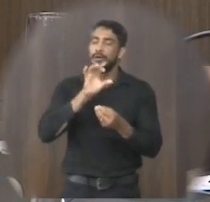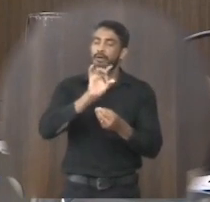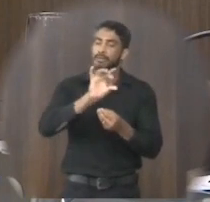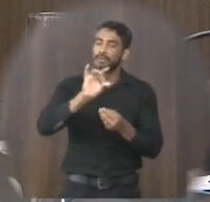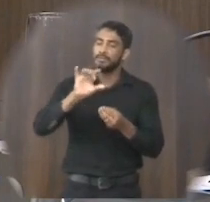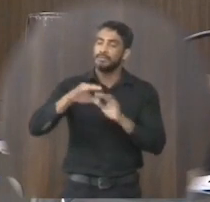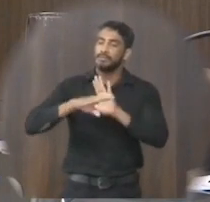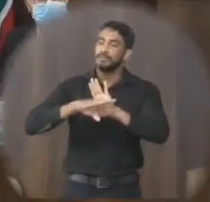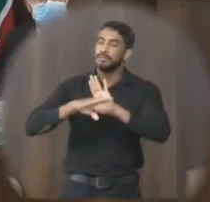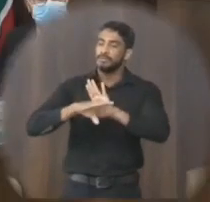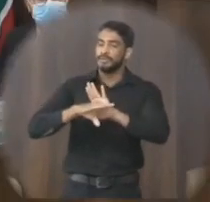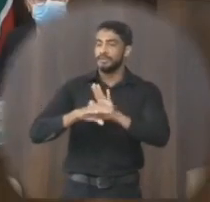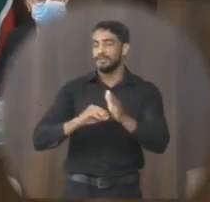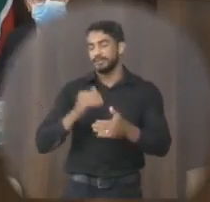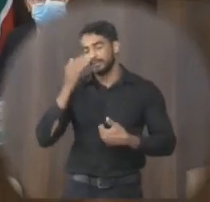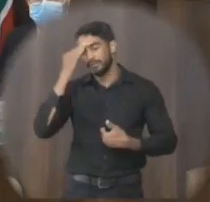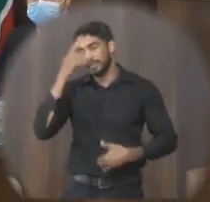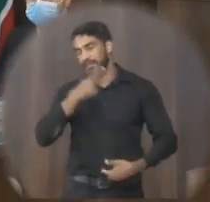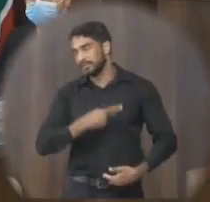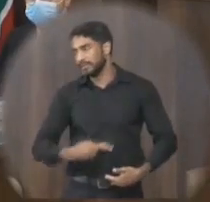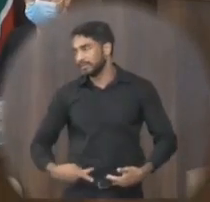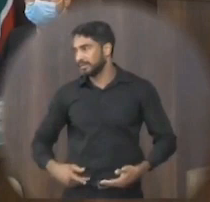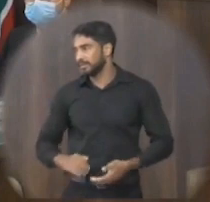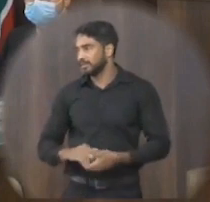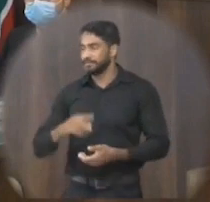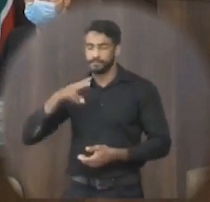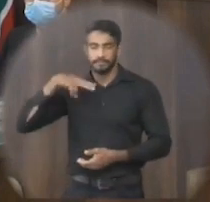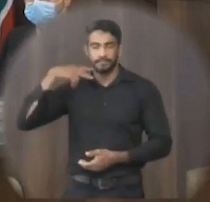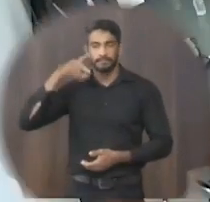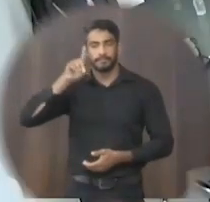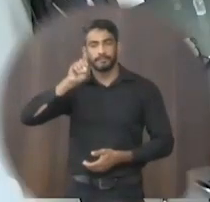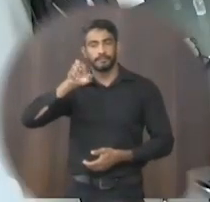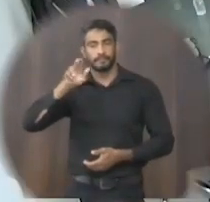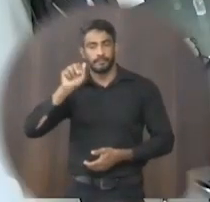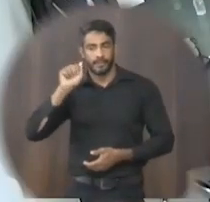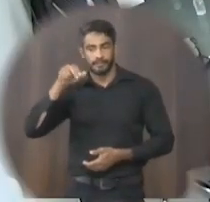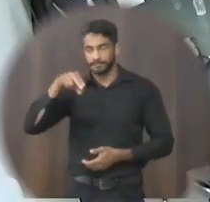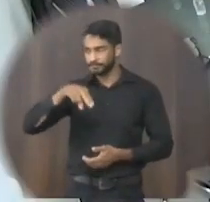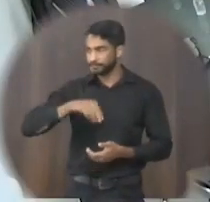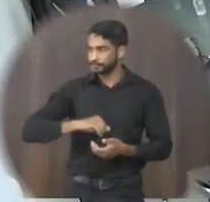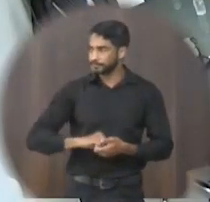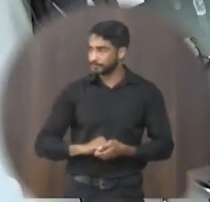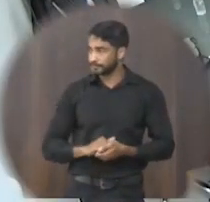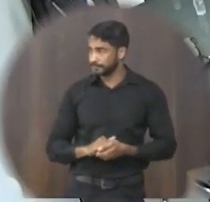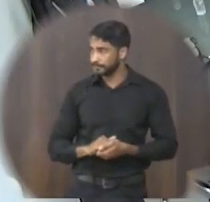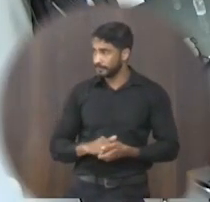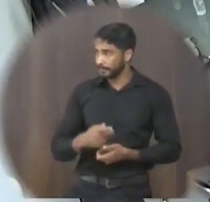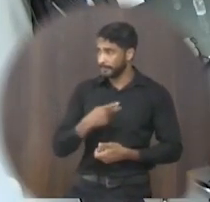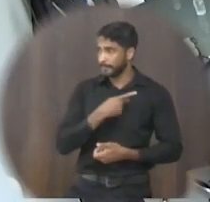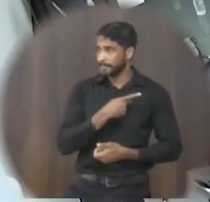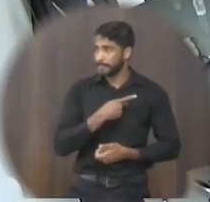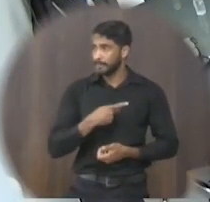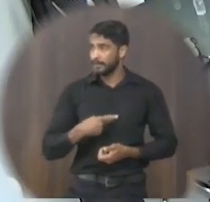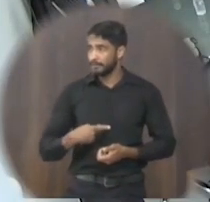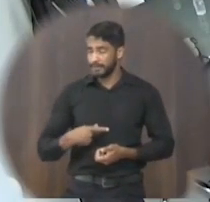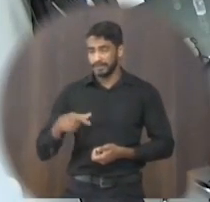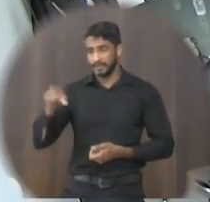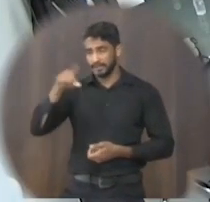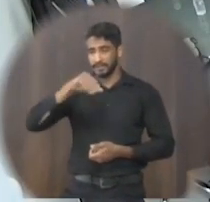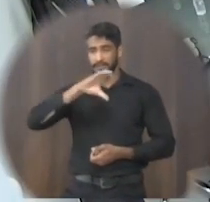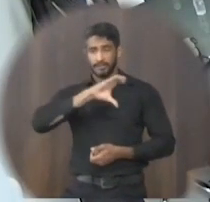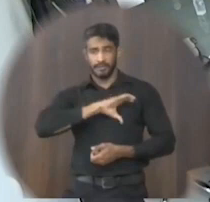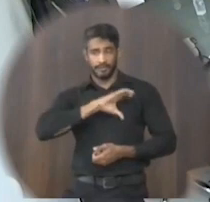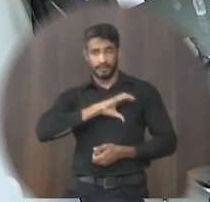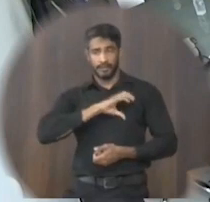de vocês obrigado senhor presidente presidente vereador de Erlã tem essa palavra o presidente demais presente